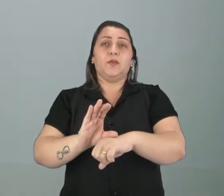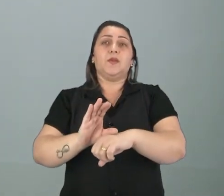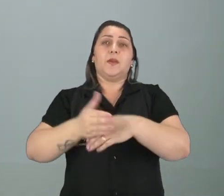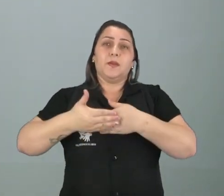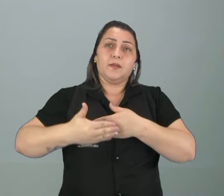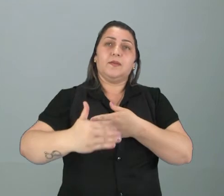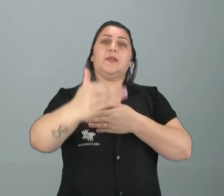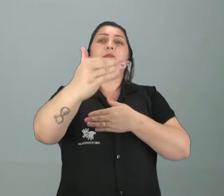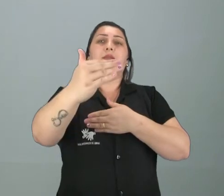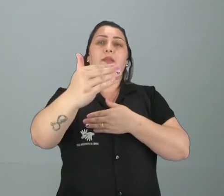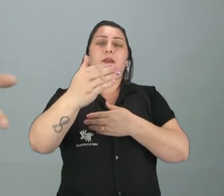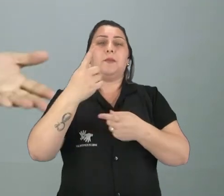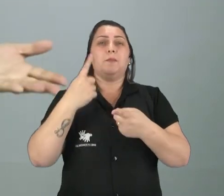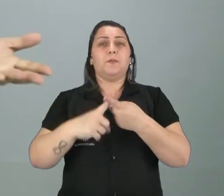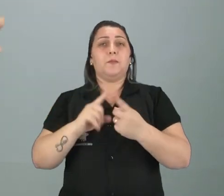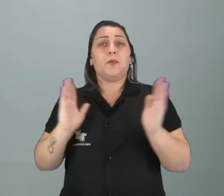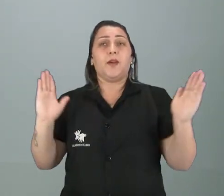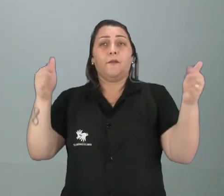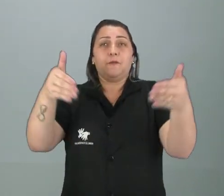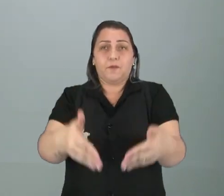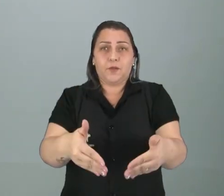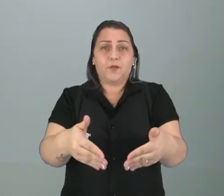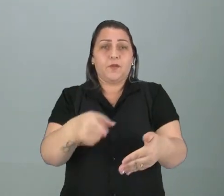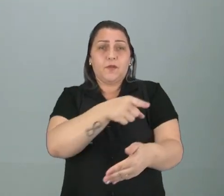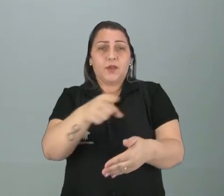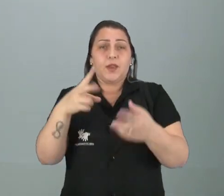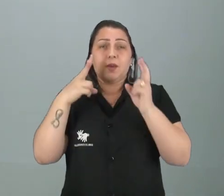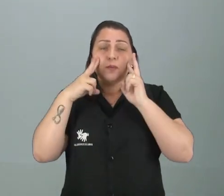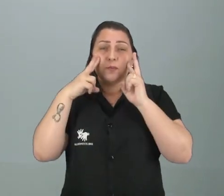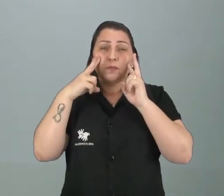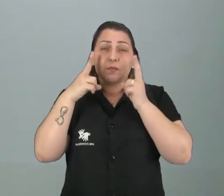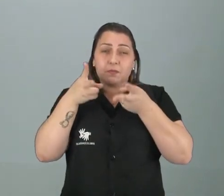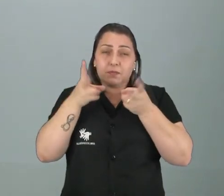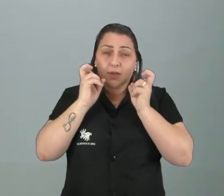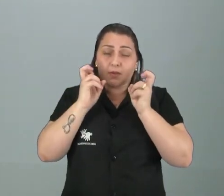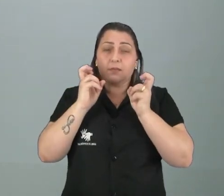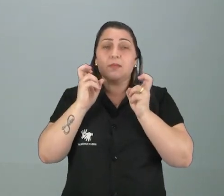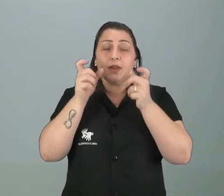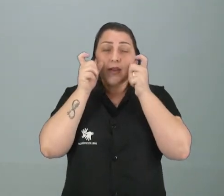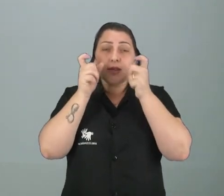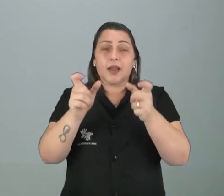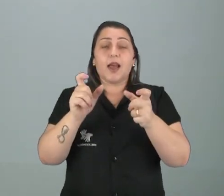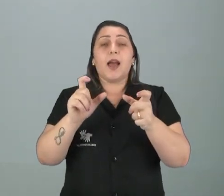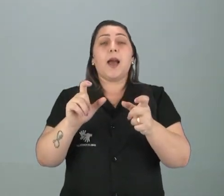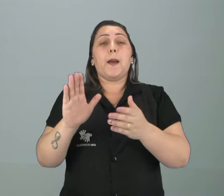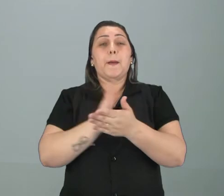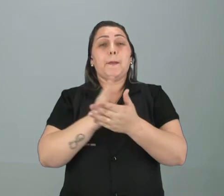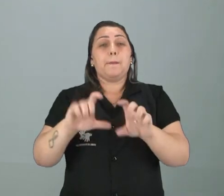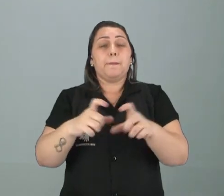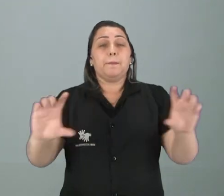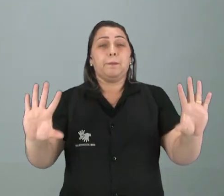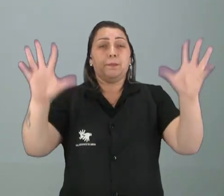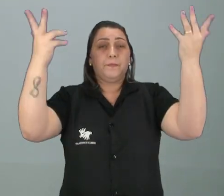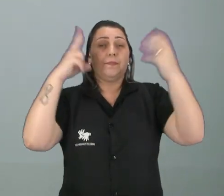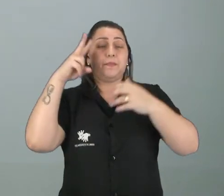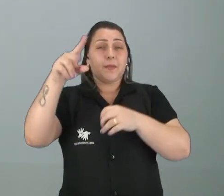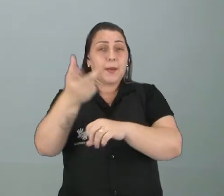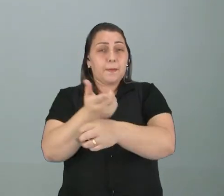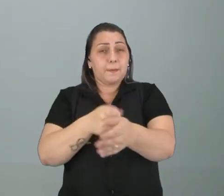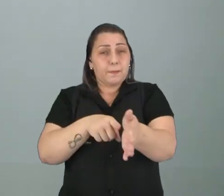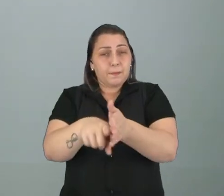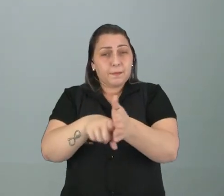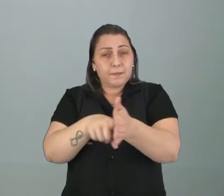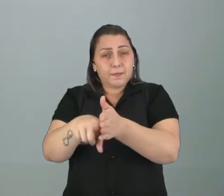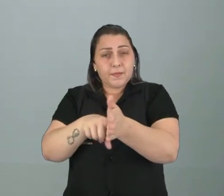adiante, né, porque o foco é esse, né, vocês observaram, prestar atenção, que a maioria das festas que a gente vê, se você for pesquisar outras